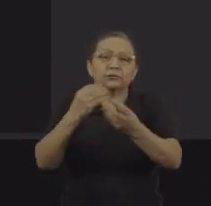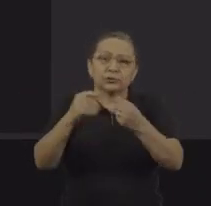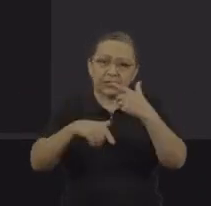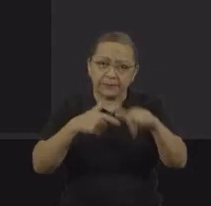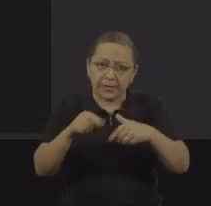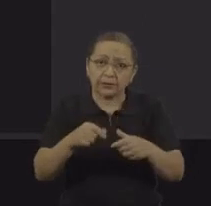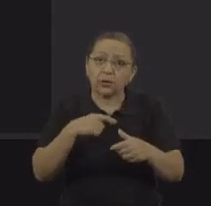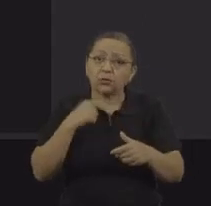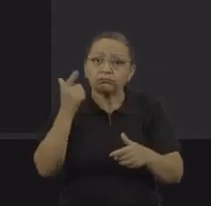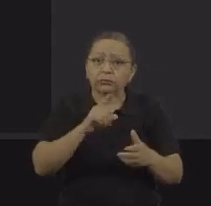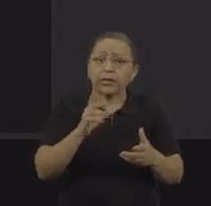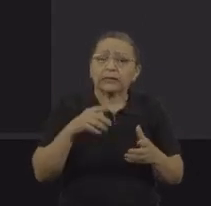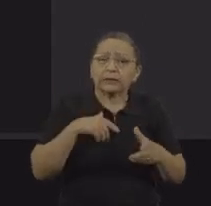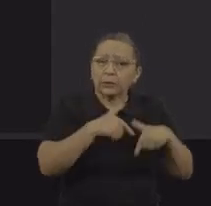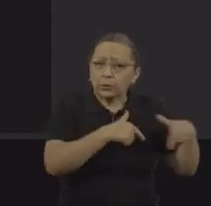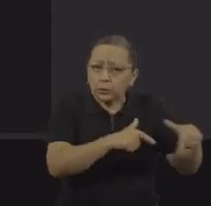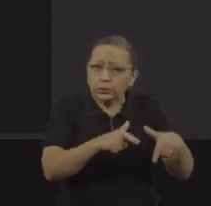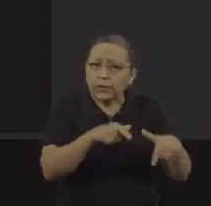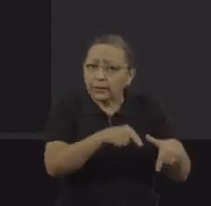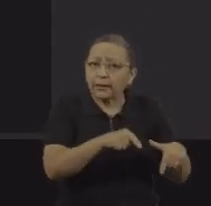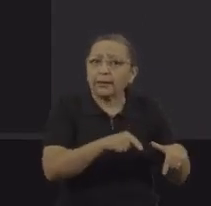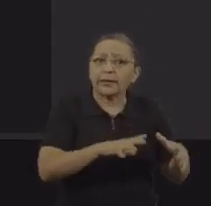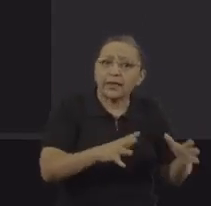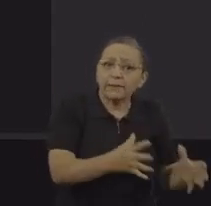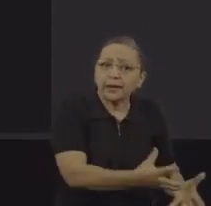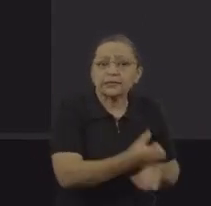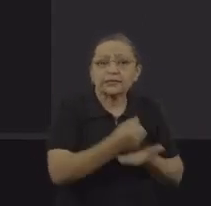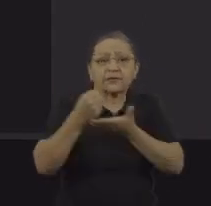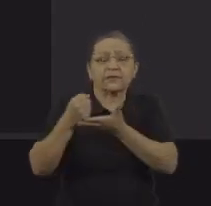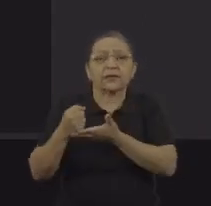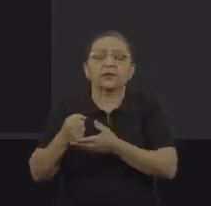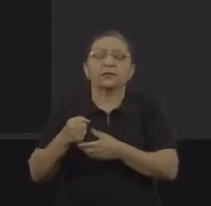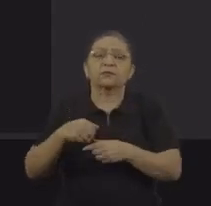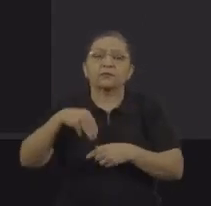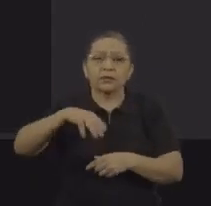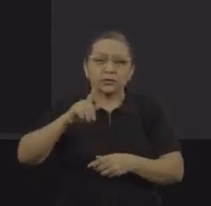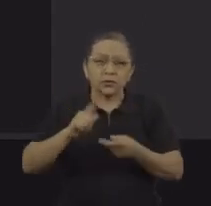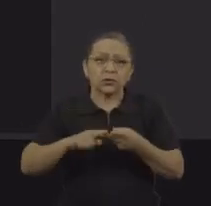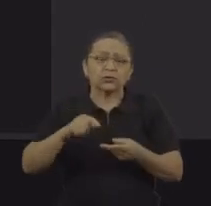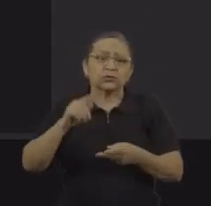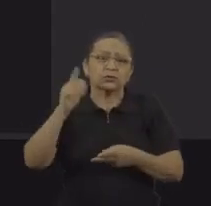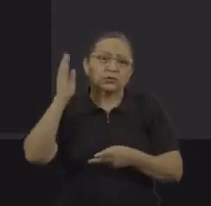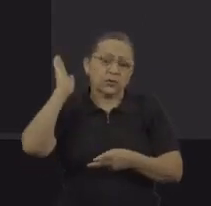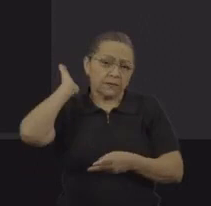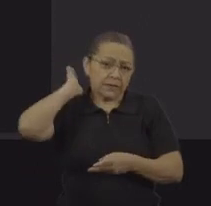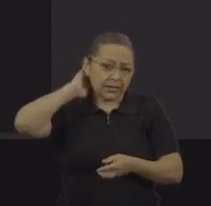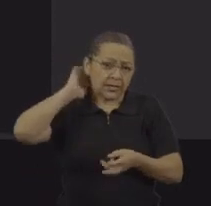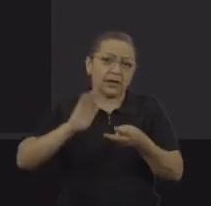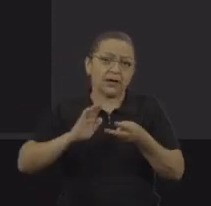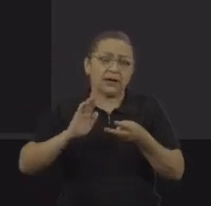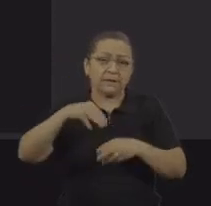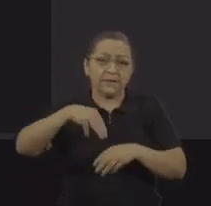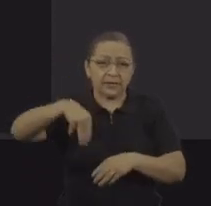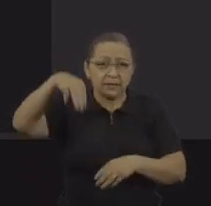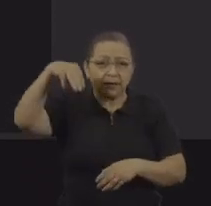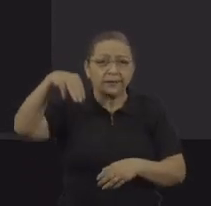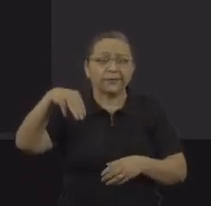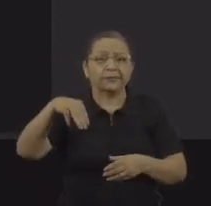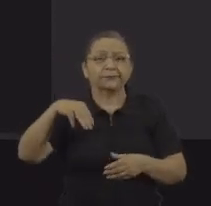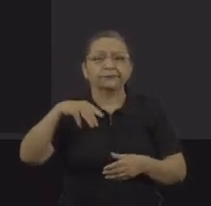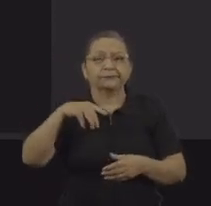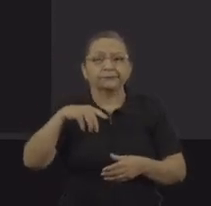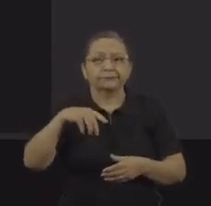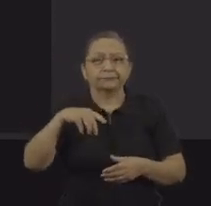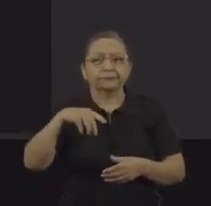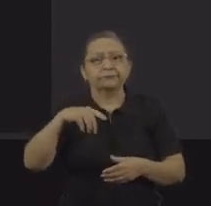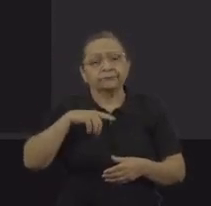variação de um ano para outro, mas geralmente Pará, Mato Grosso e Maranhão são um daqueles que, enfim, costumam ter esse problema de forma